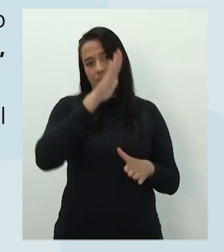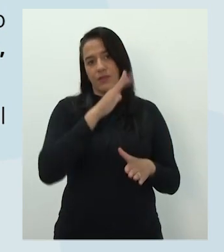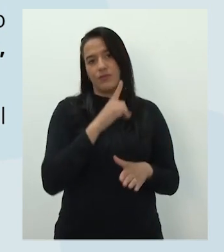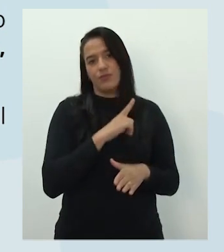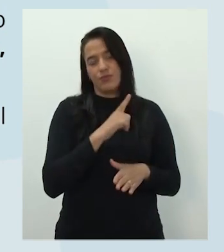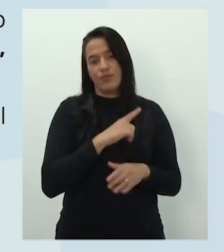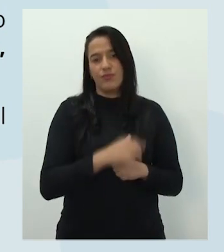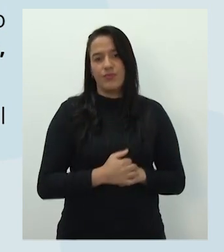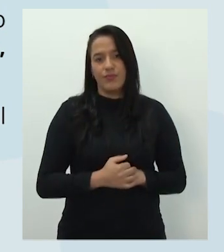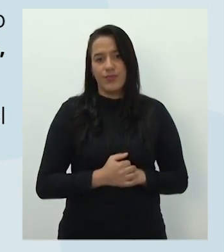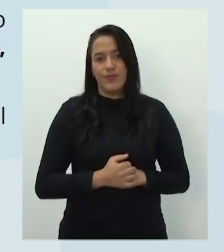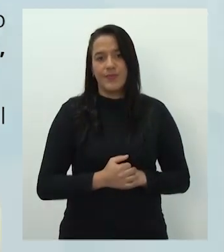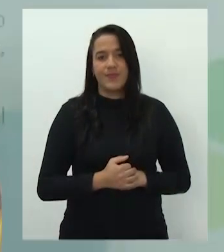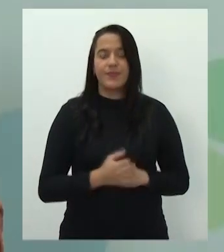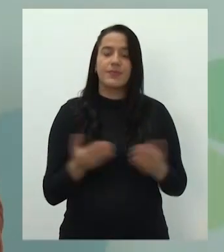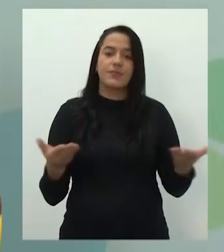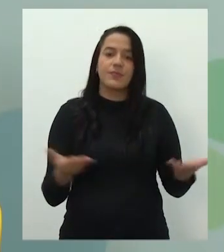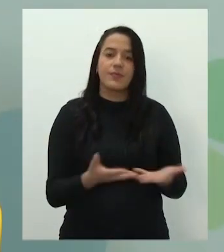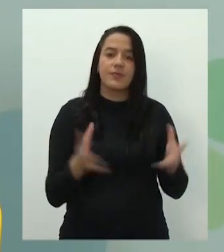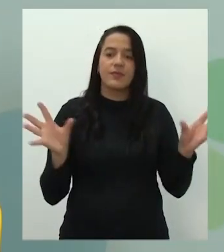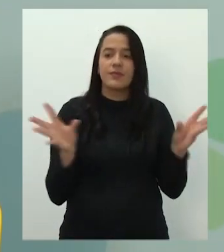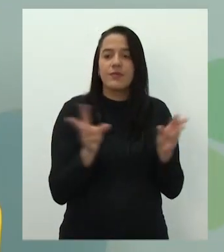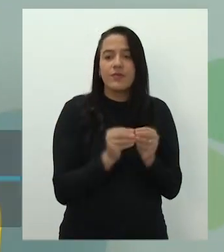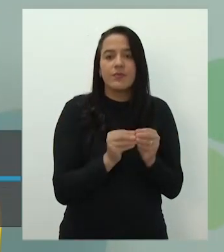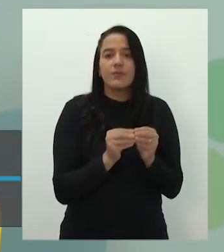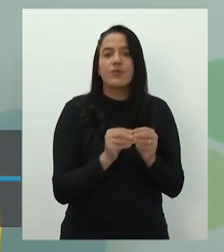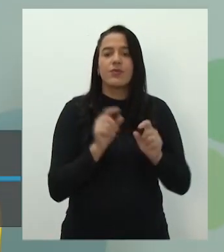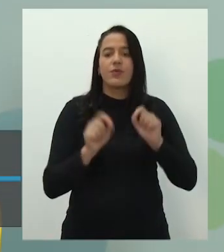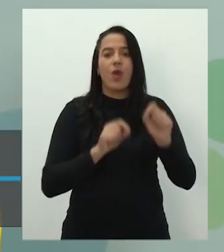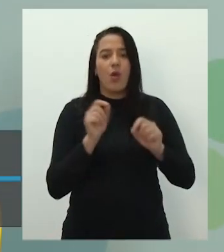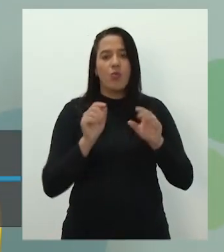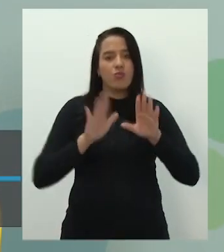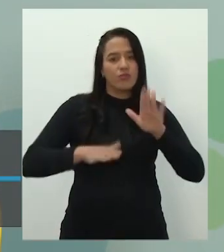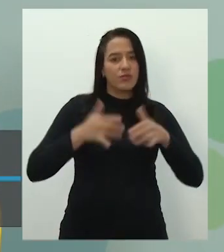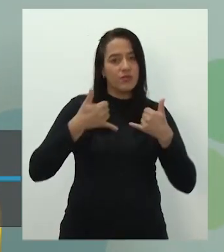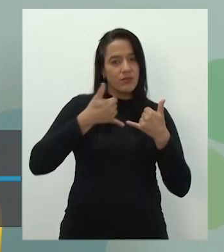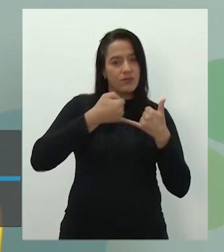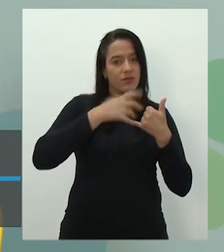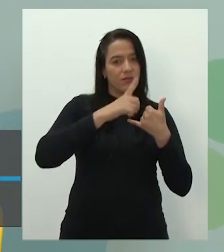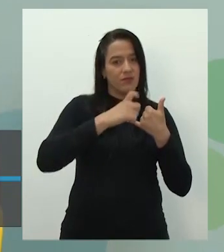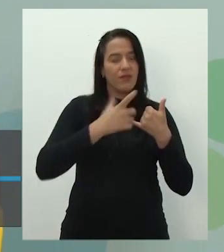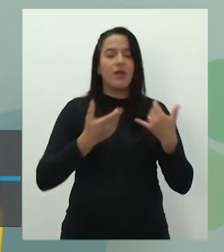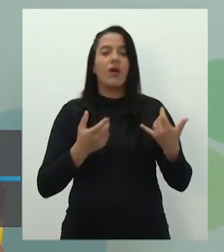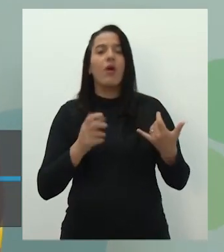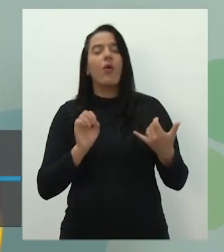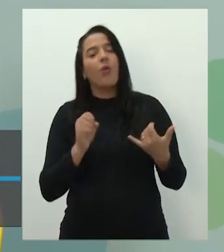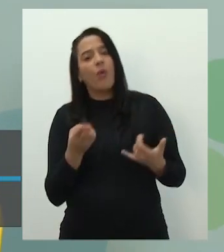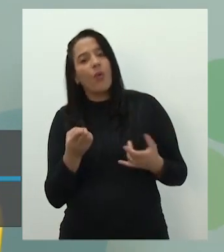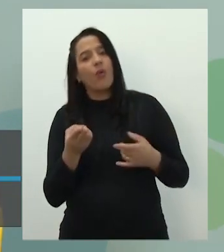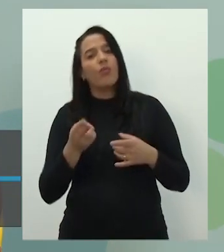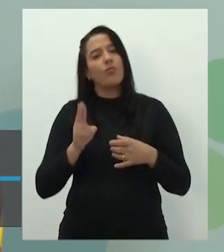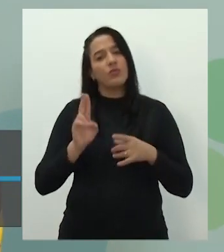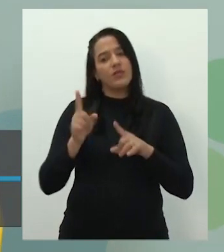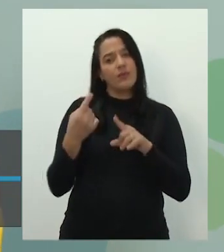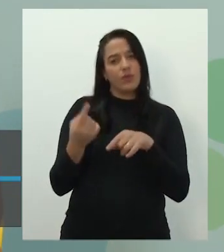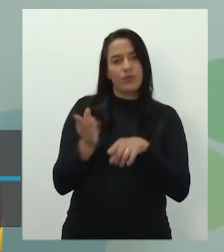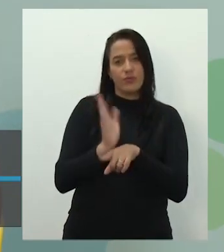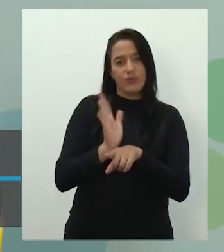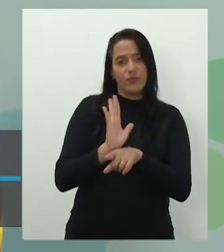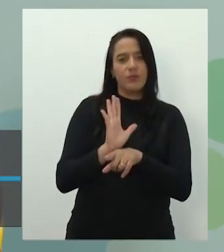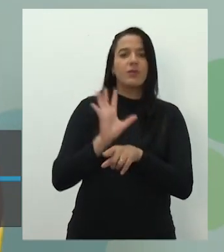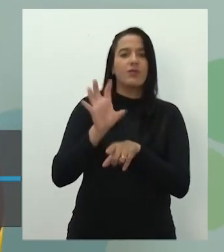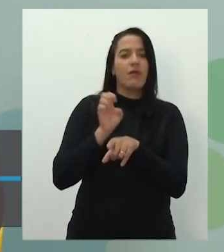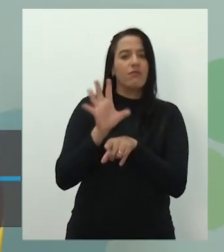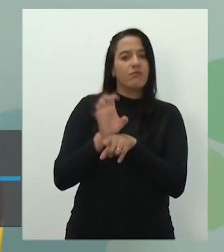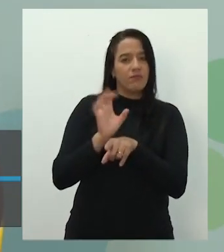olha pra mim. Agora, eu resumi aí. Tem um negócio de dar print, mas essa aula também fica gravada. Vocês vão poder rever. E os professores depois têm acesso a